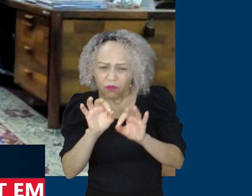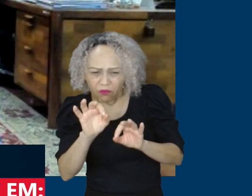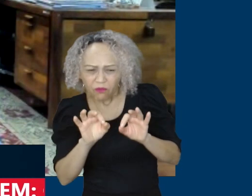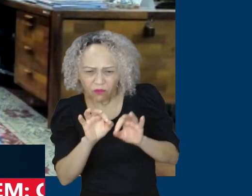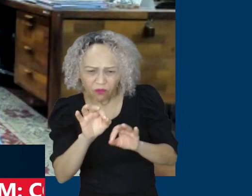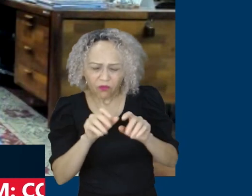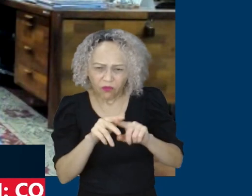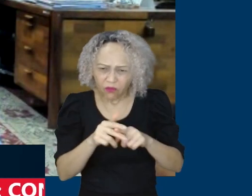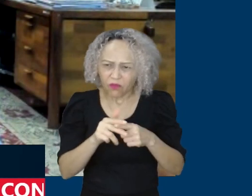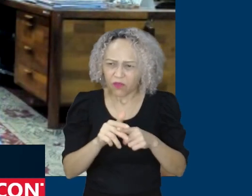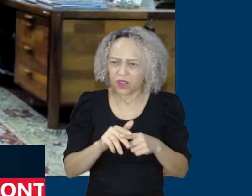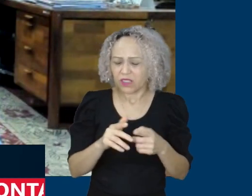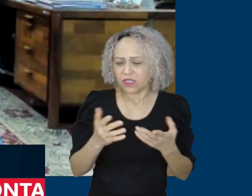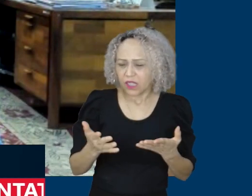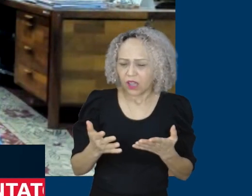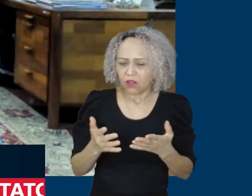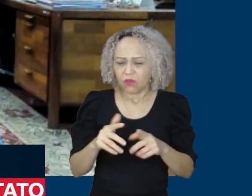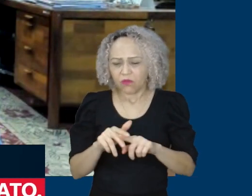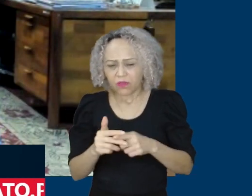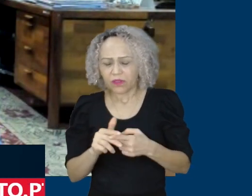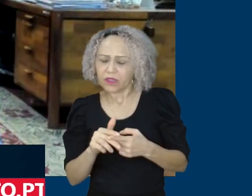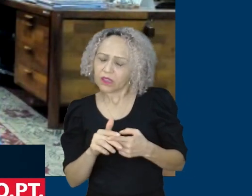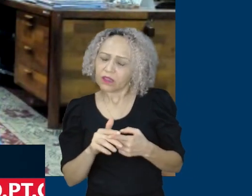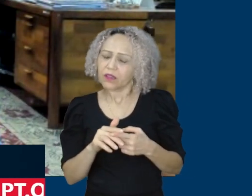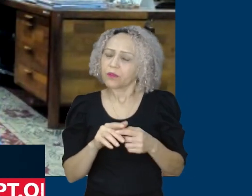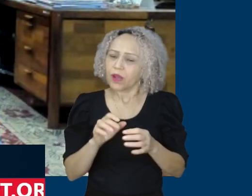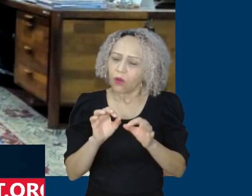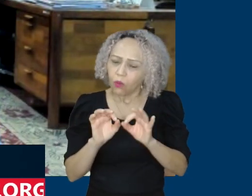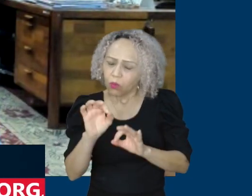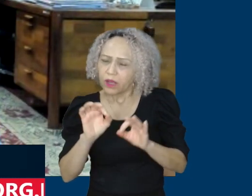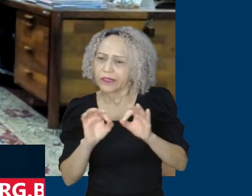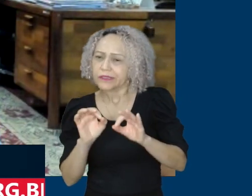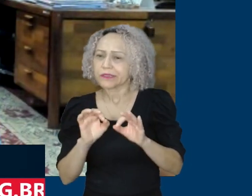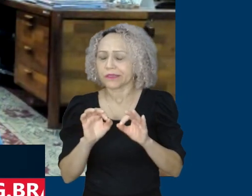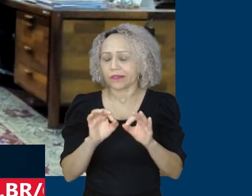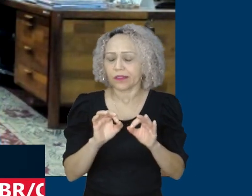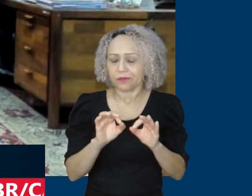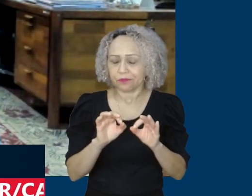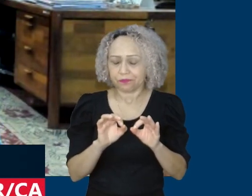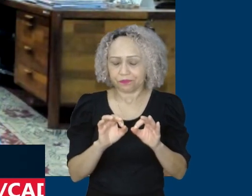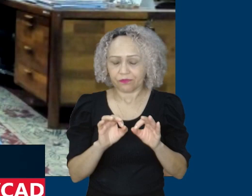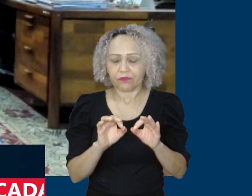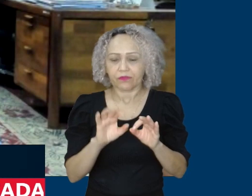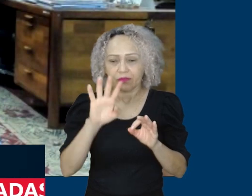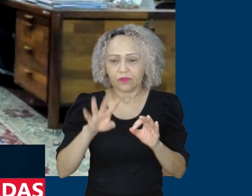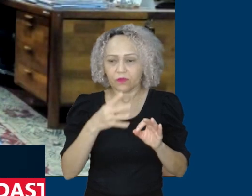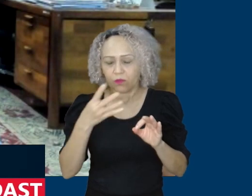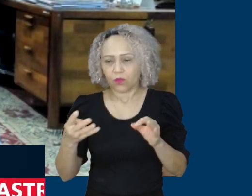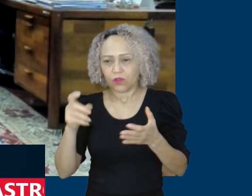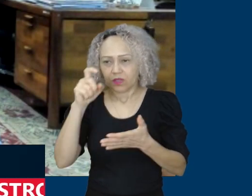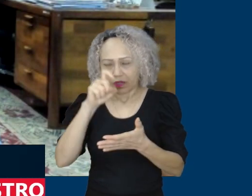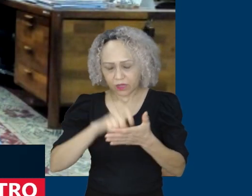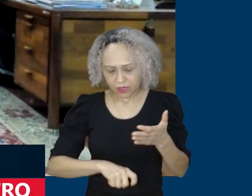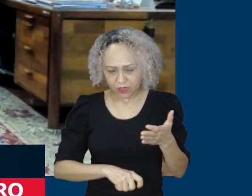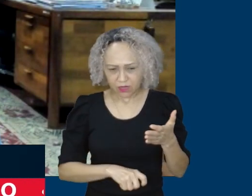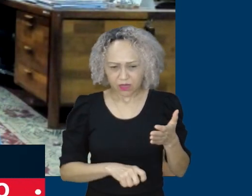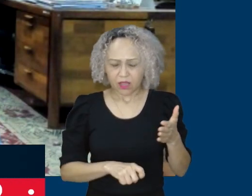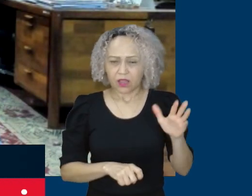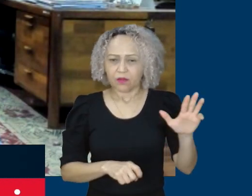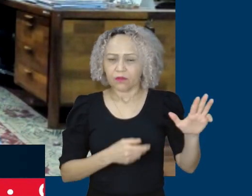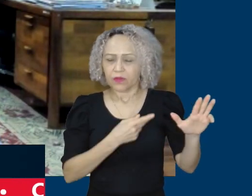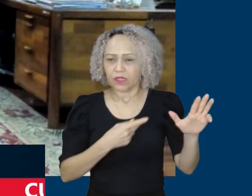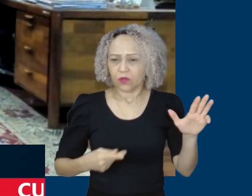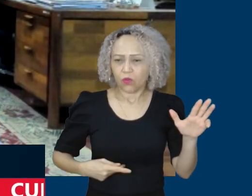toda a defasagem até então da tabela de imposto de renda. O presidente Lula, nos seus oito anos de governo, e a presidenta Dilma nos seus